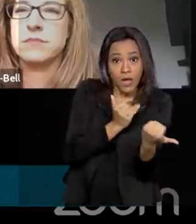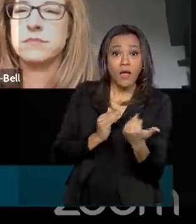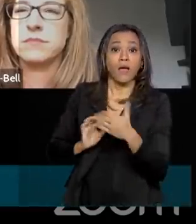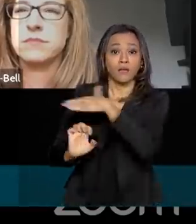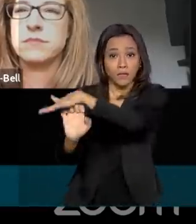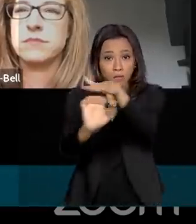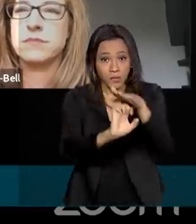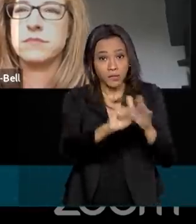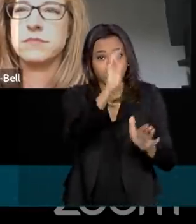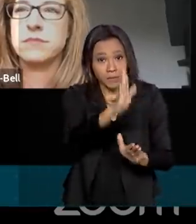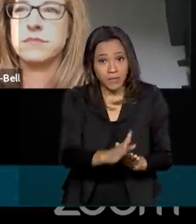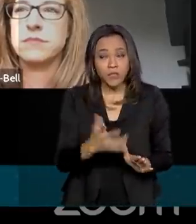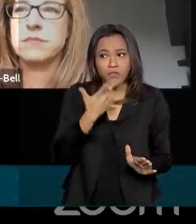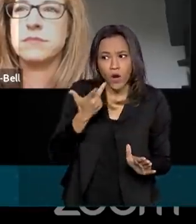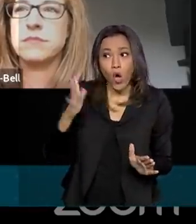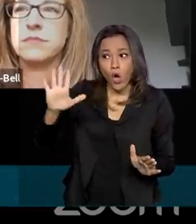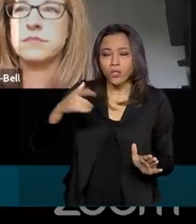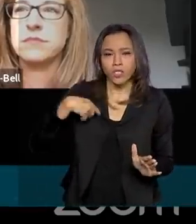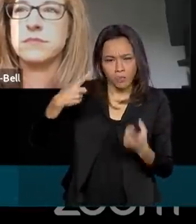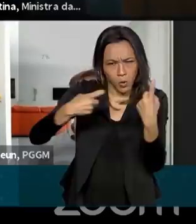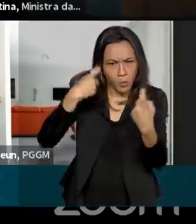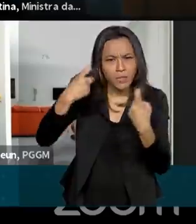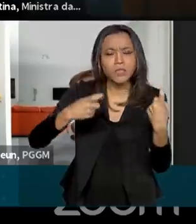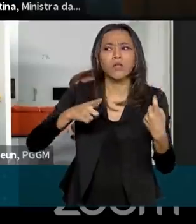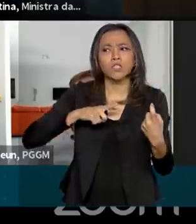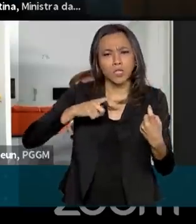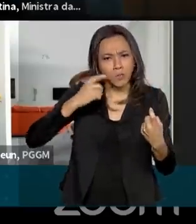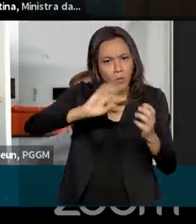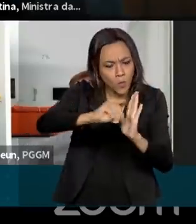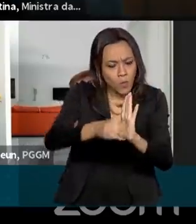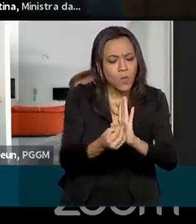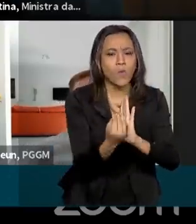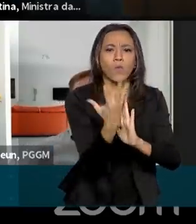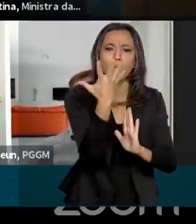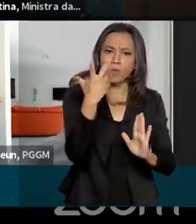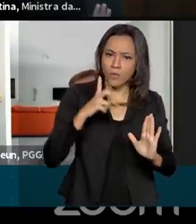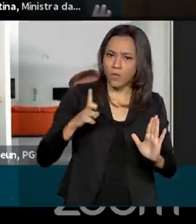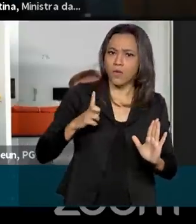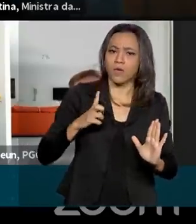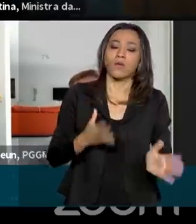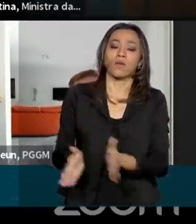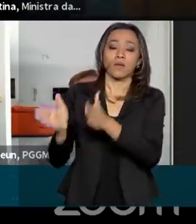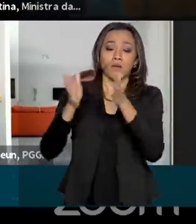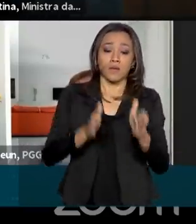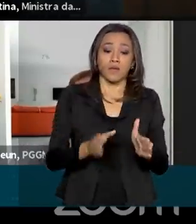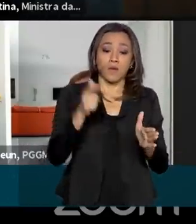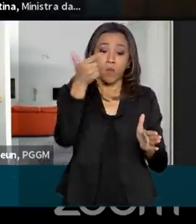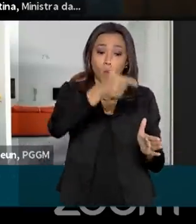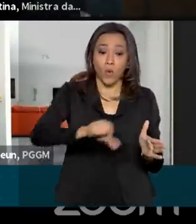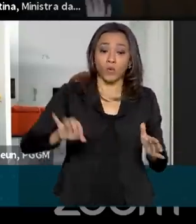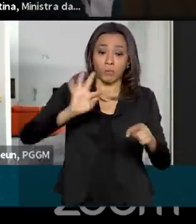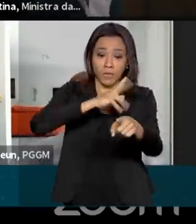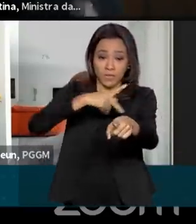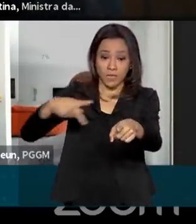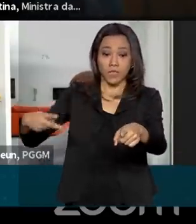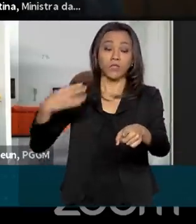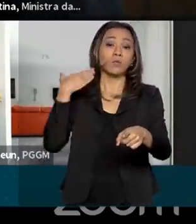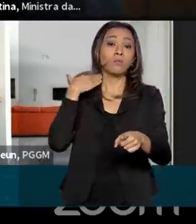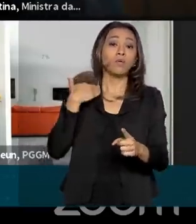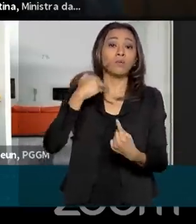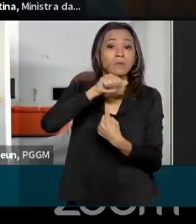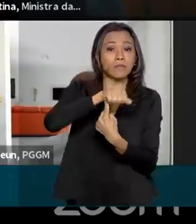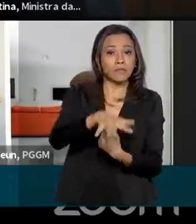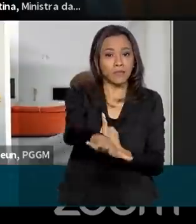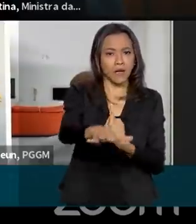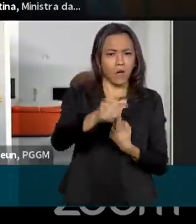temos essa preocupação e a gente está se inserindo nesse contexto. De acordo com Roberto Campos Neto, presidente do Banco Central, o